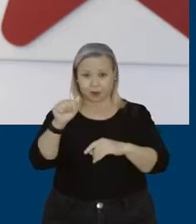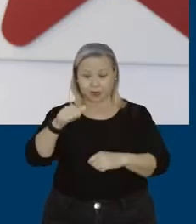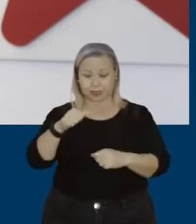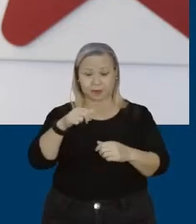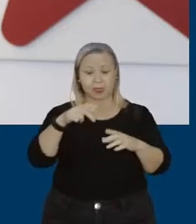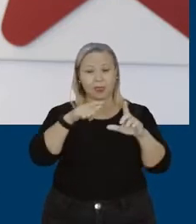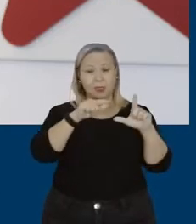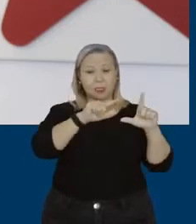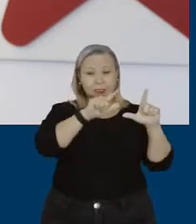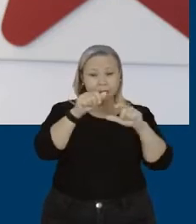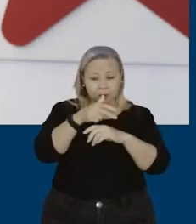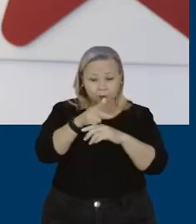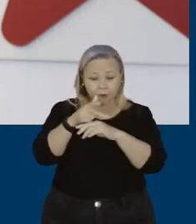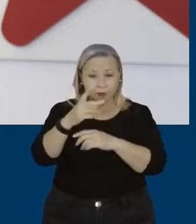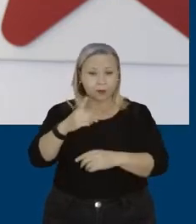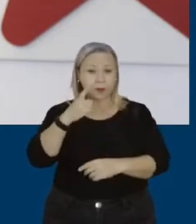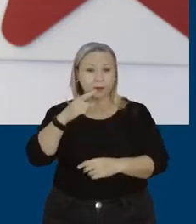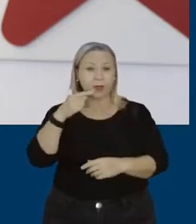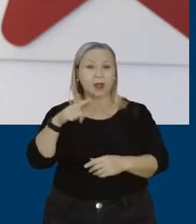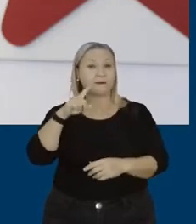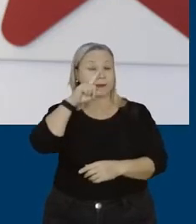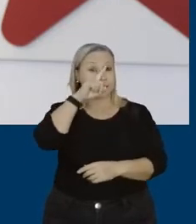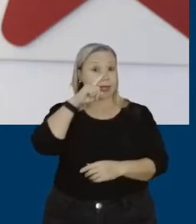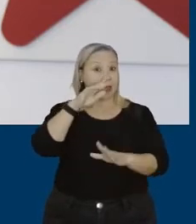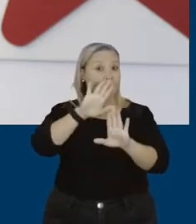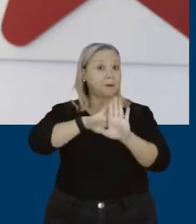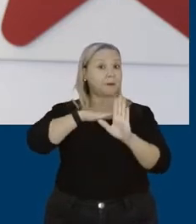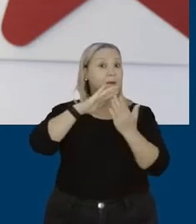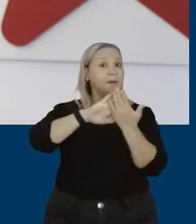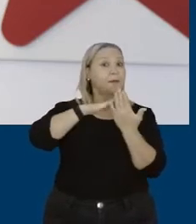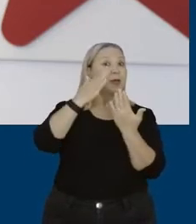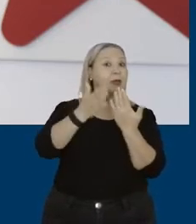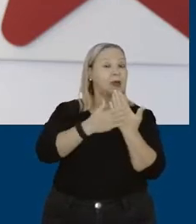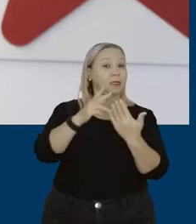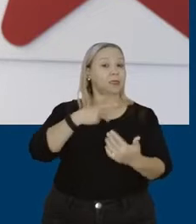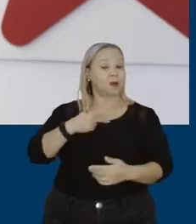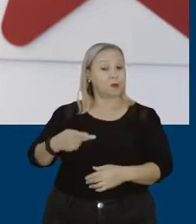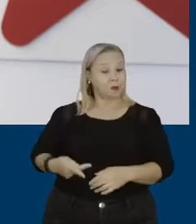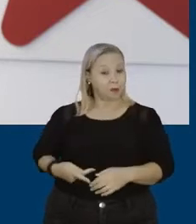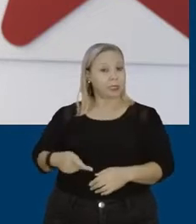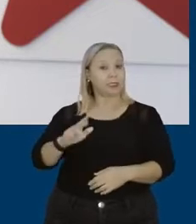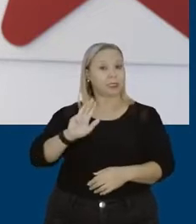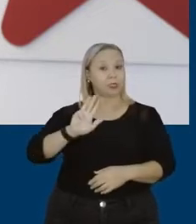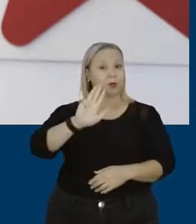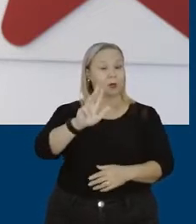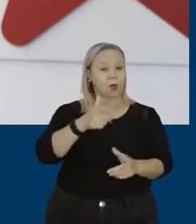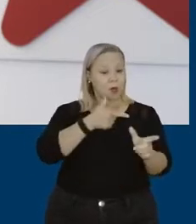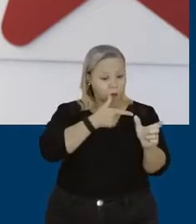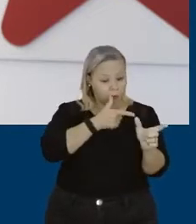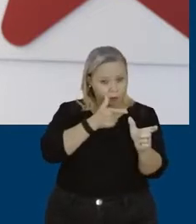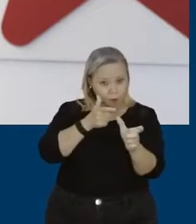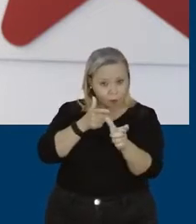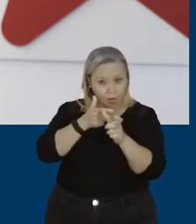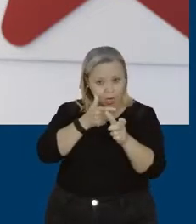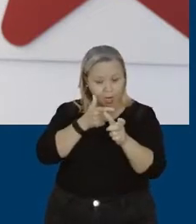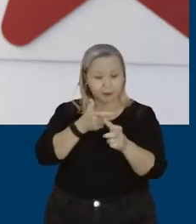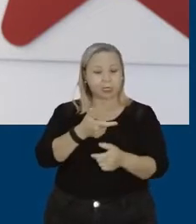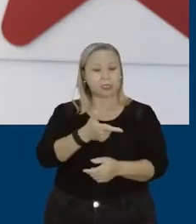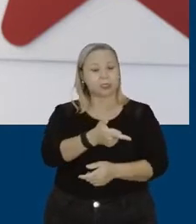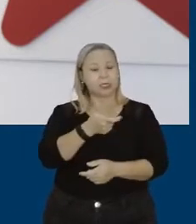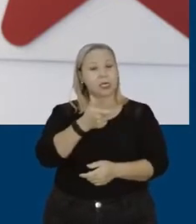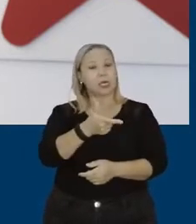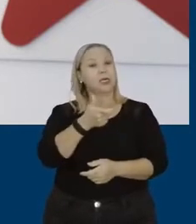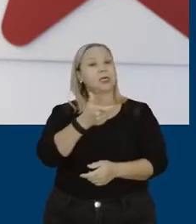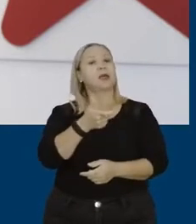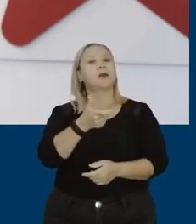deputado federal fazendo ameaças claras ao presidente Lula. Com uma arma em punho, ele carregou a arma enquanto